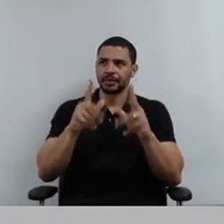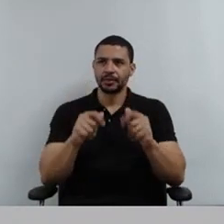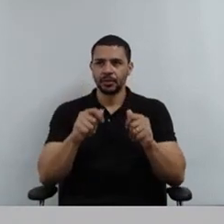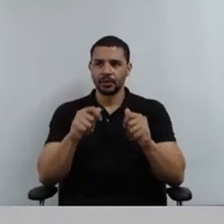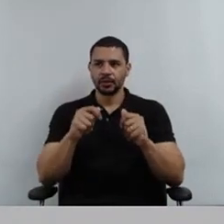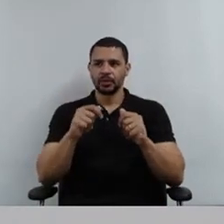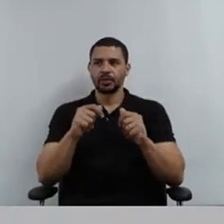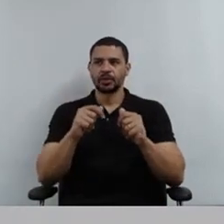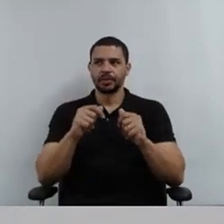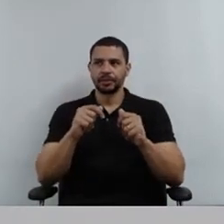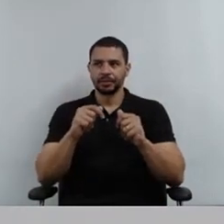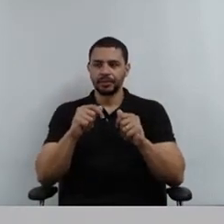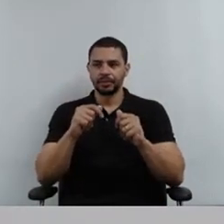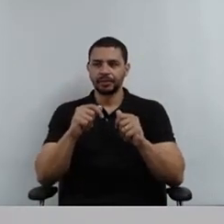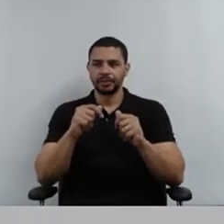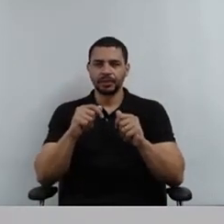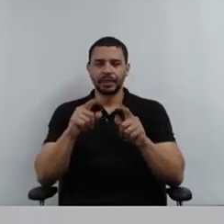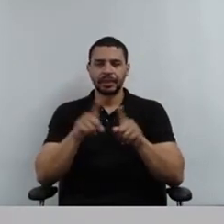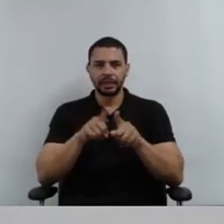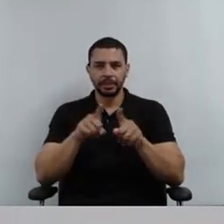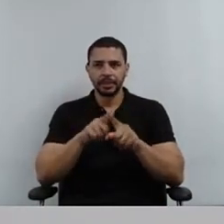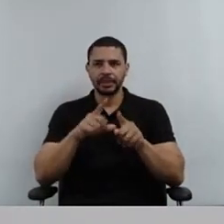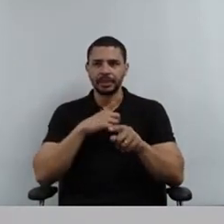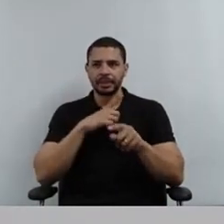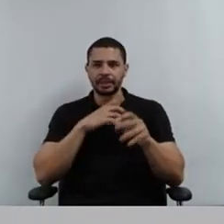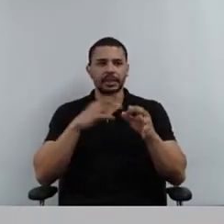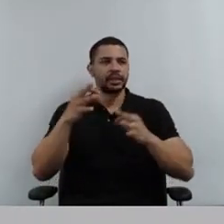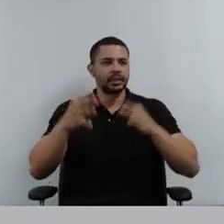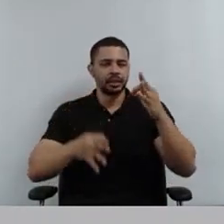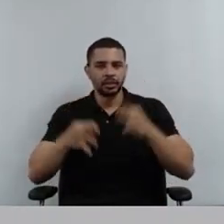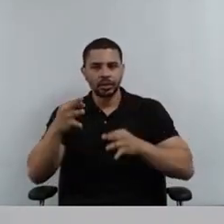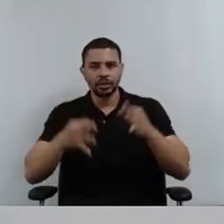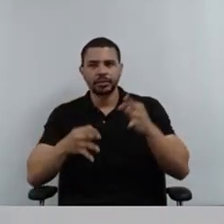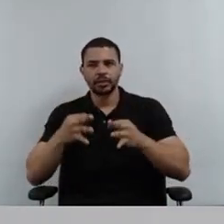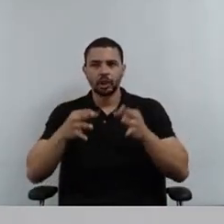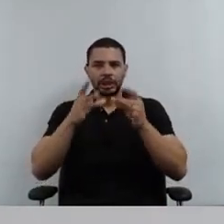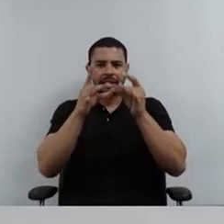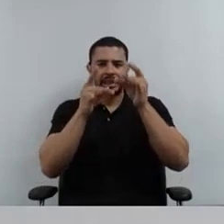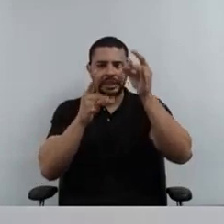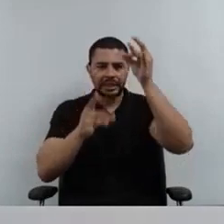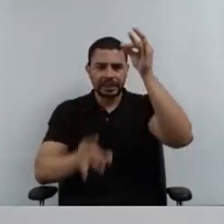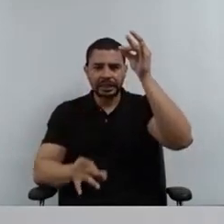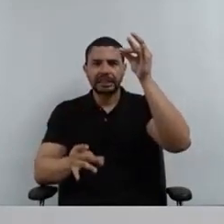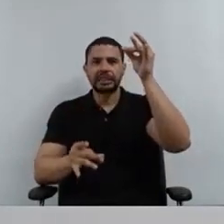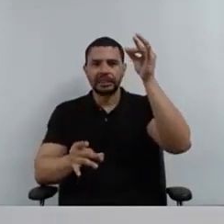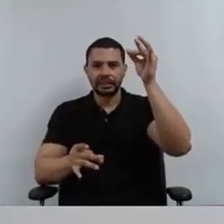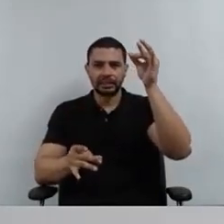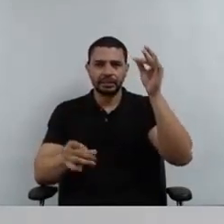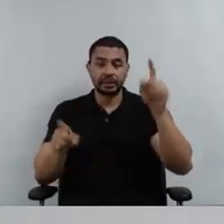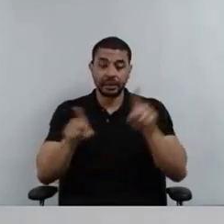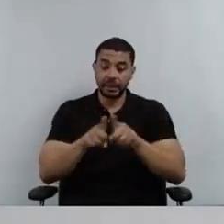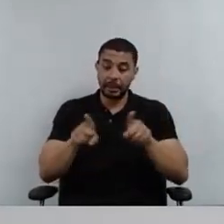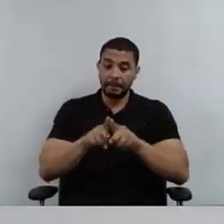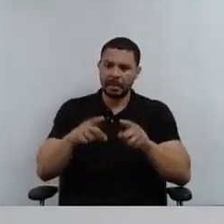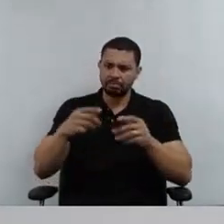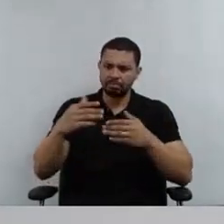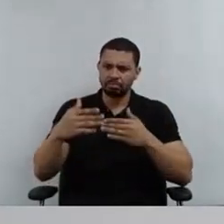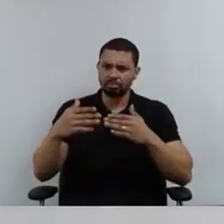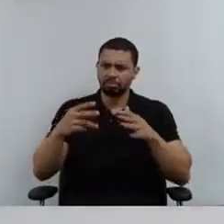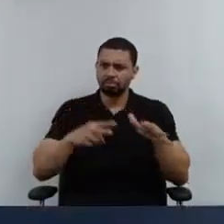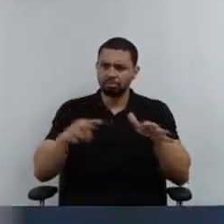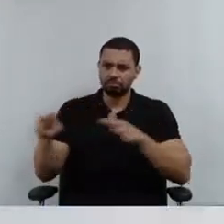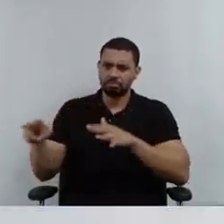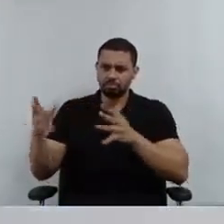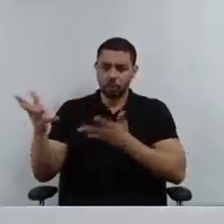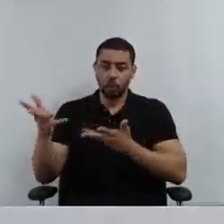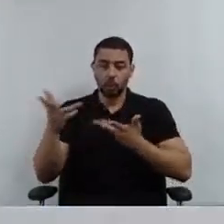e a Cogedoria do Tribunal de Justiça. Davi certamente vai informar mais detalhes. Tivemos também, ao longo dessa semana, a convite